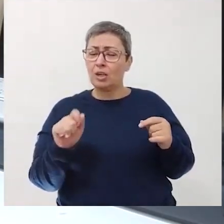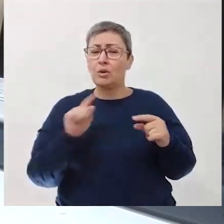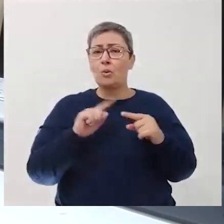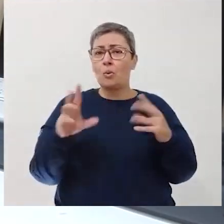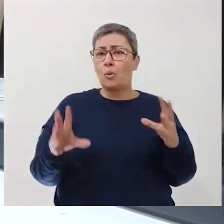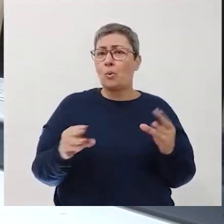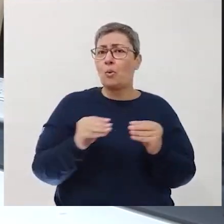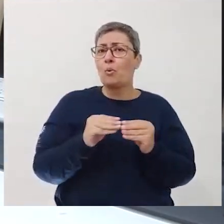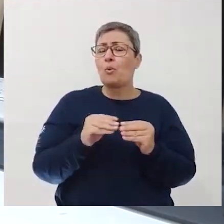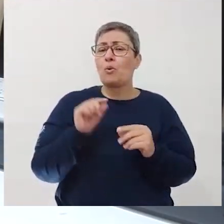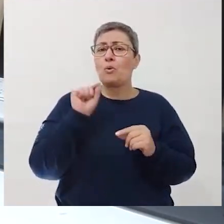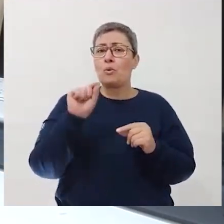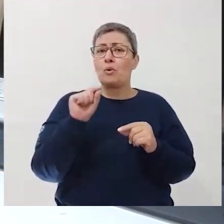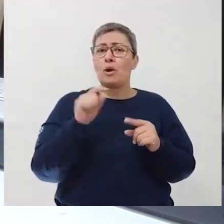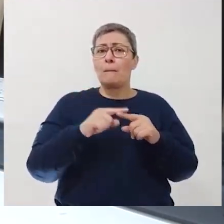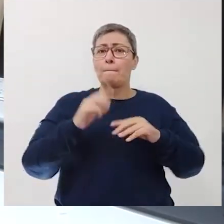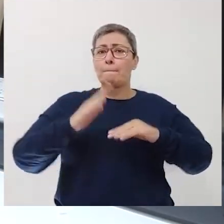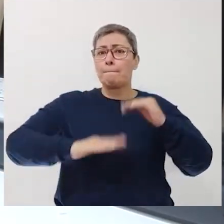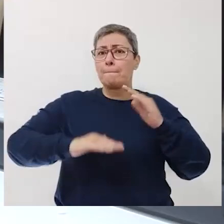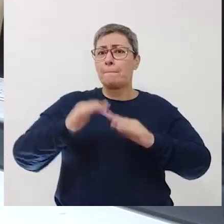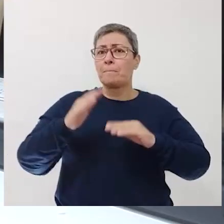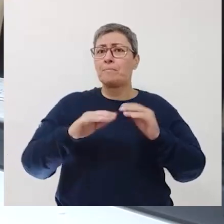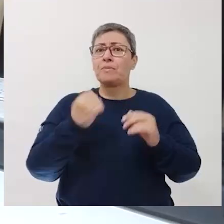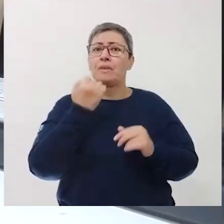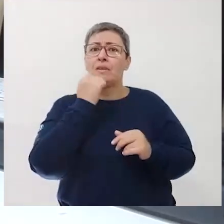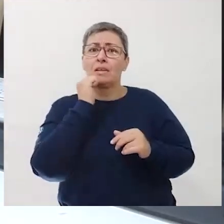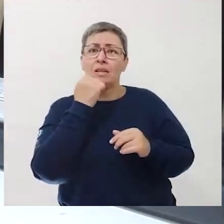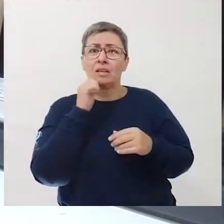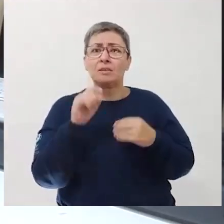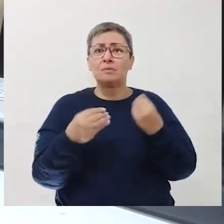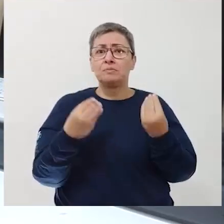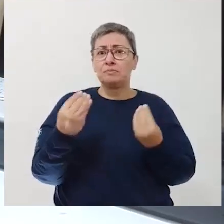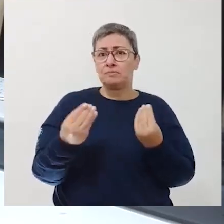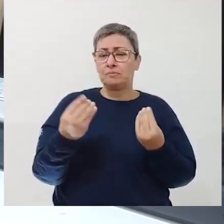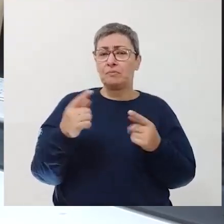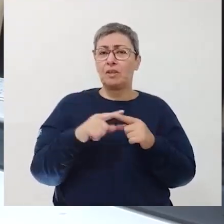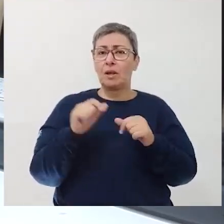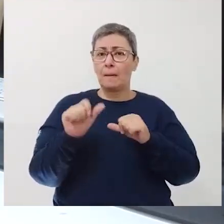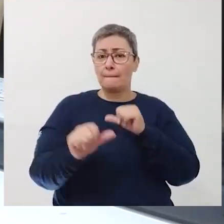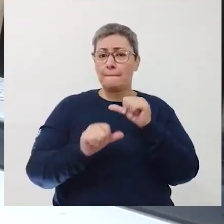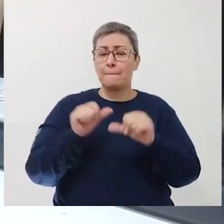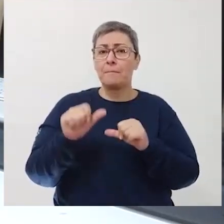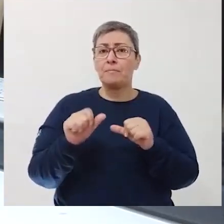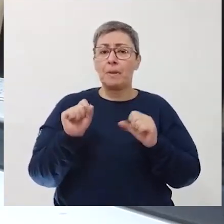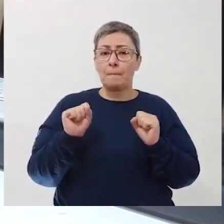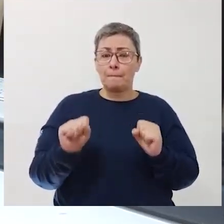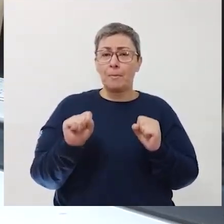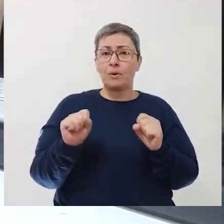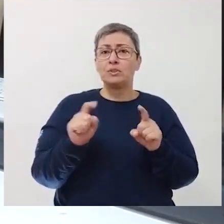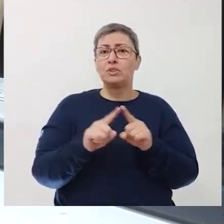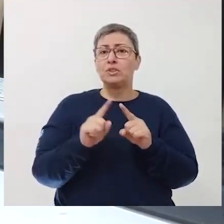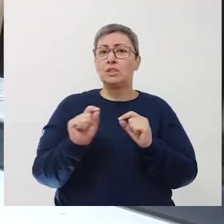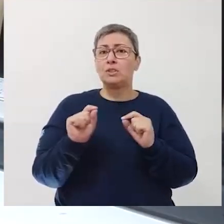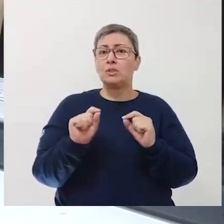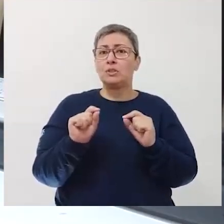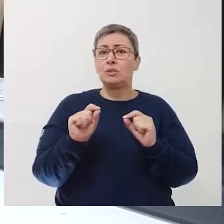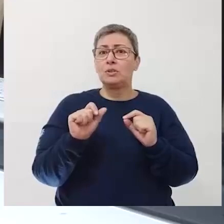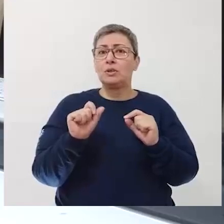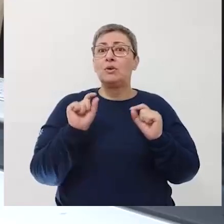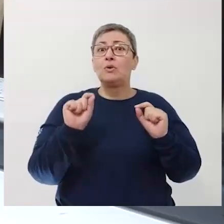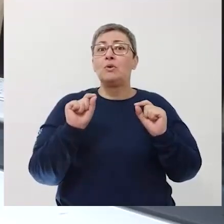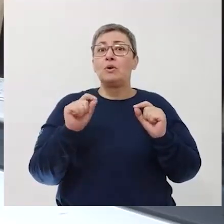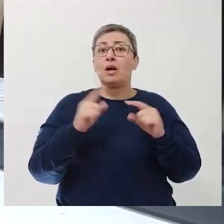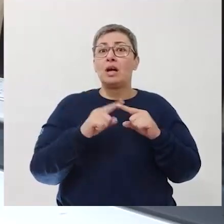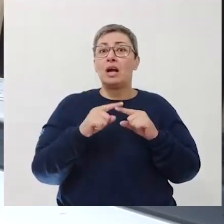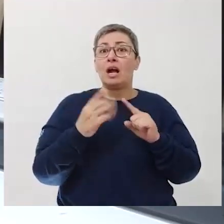resultado das práticas científicas. E a mudança que pode ser provocada